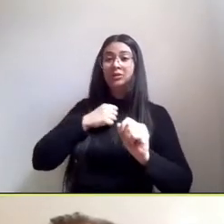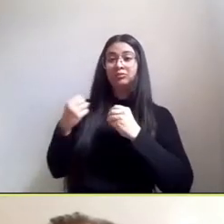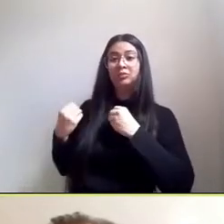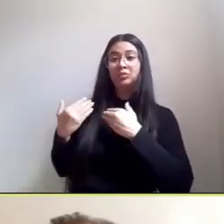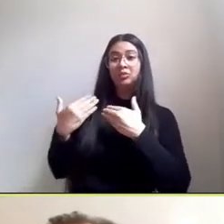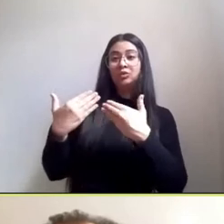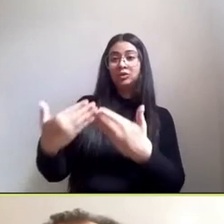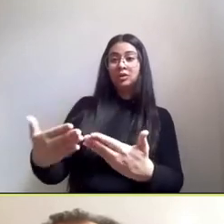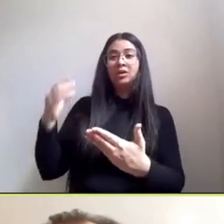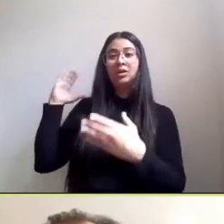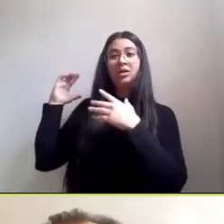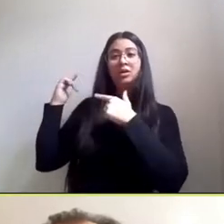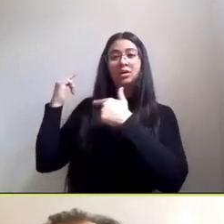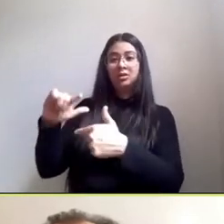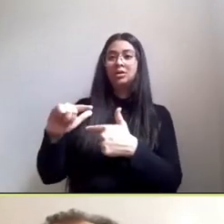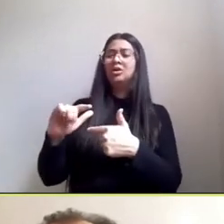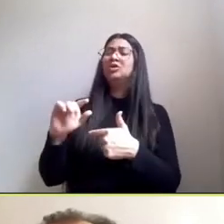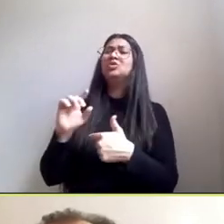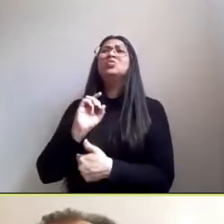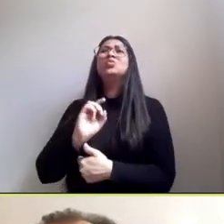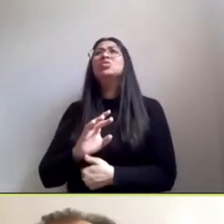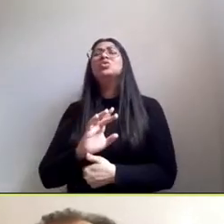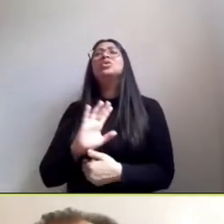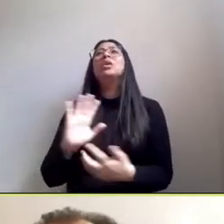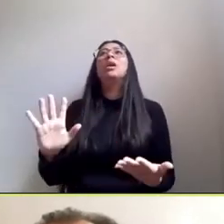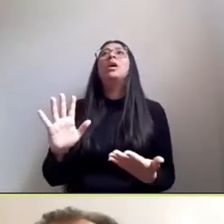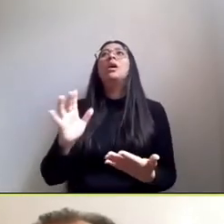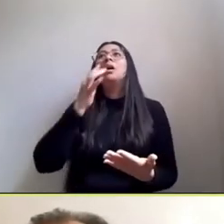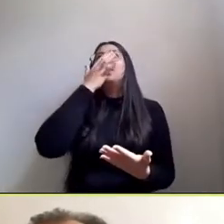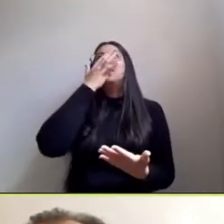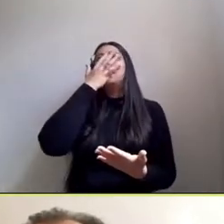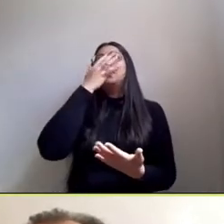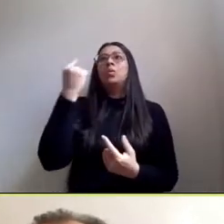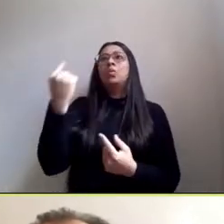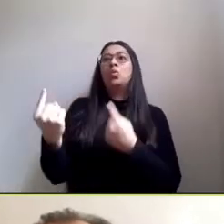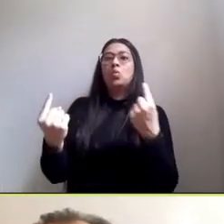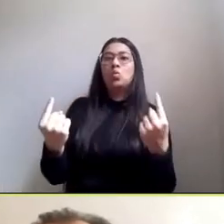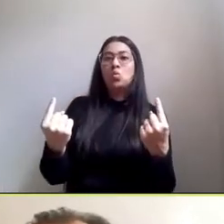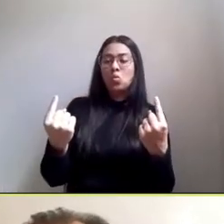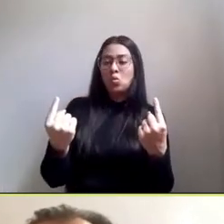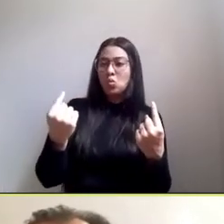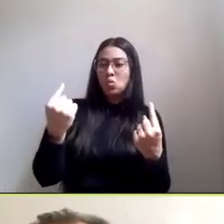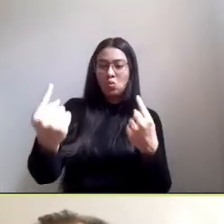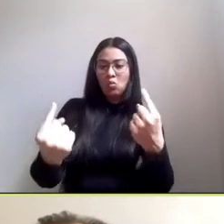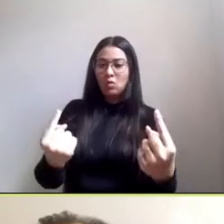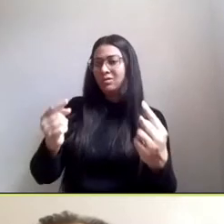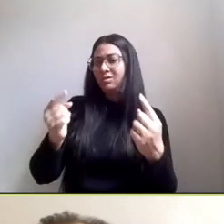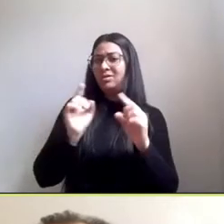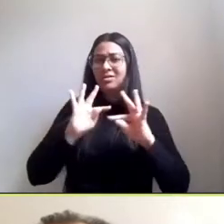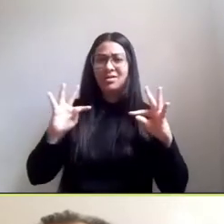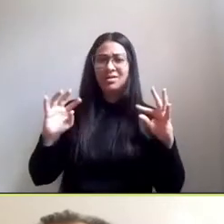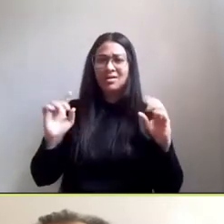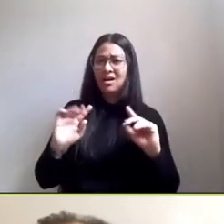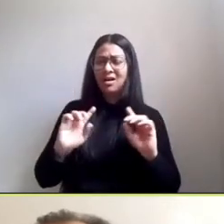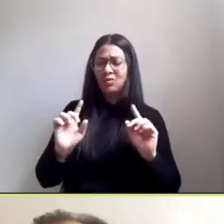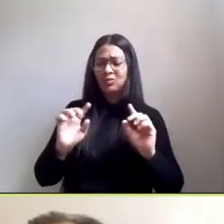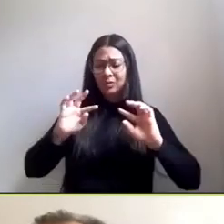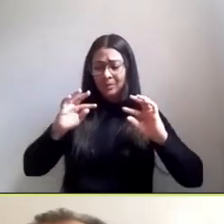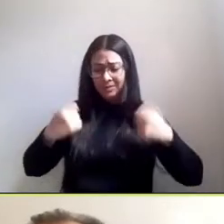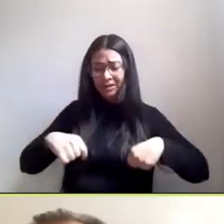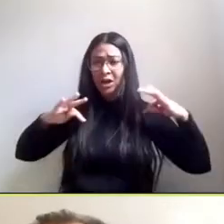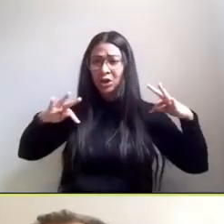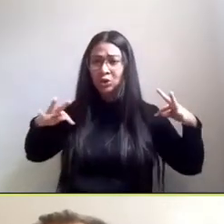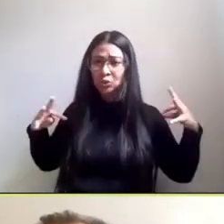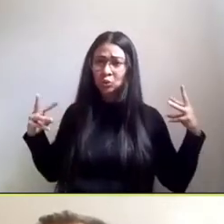acho que não pode ser só uma dessas dimensões uma dimensão apenas tem que ser todas as dimensões porque senão